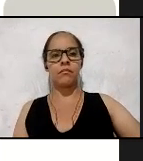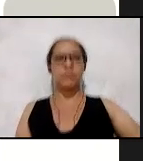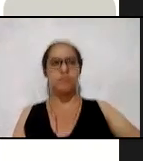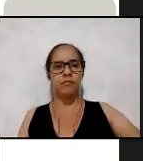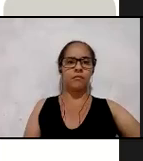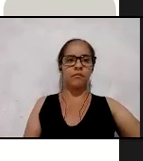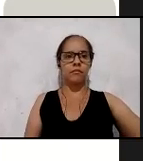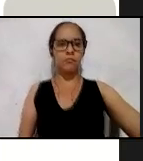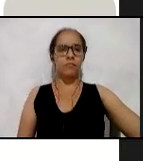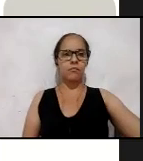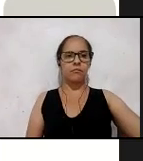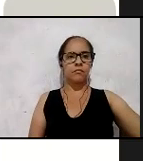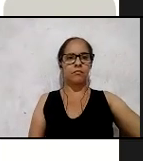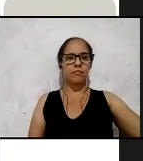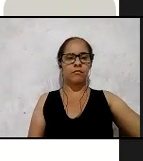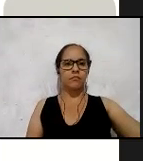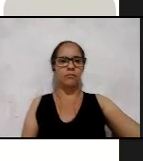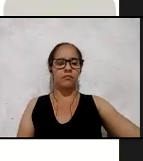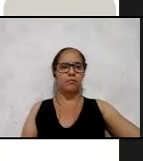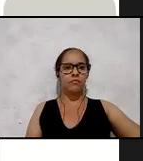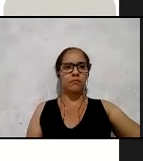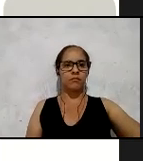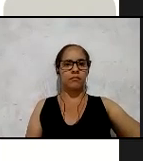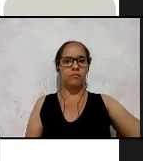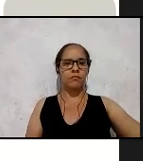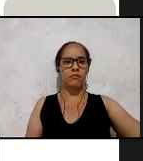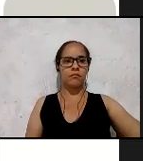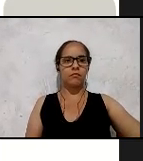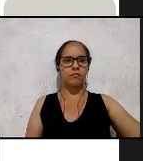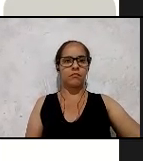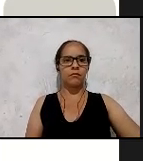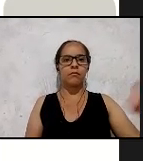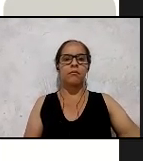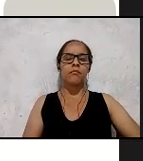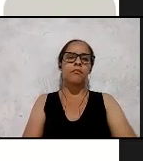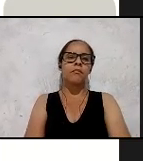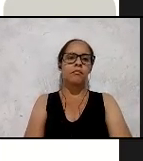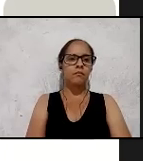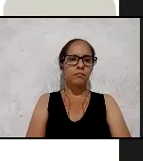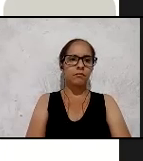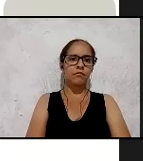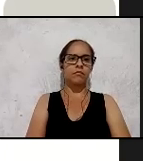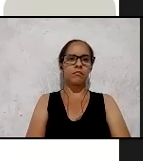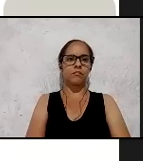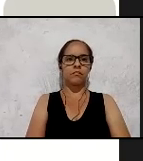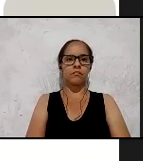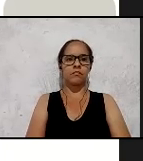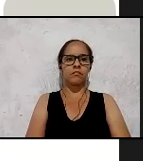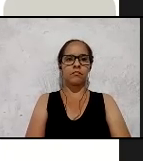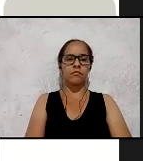isto, observem, se isto é verdade, gente, para os professores do nível superior,